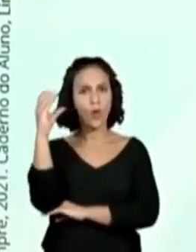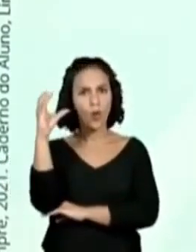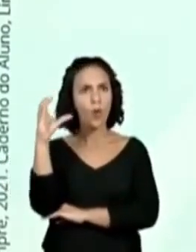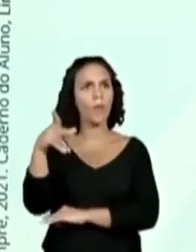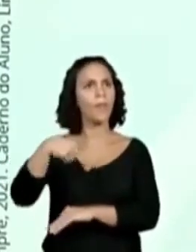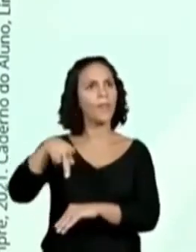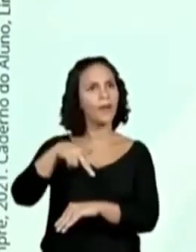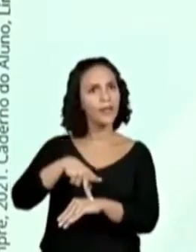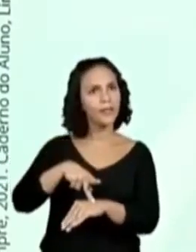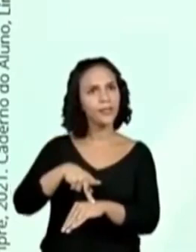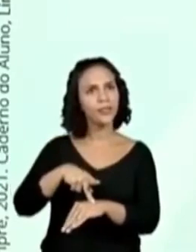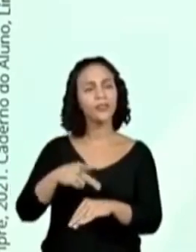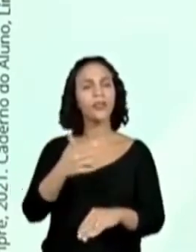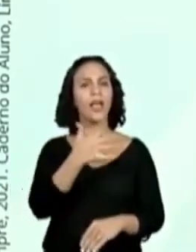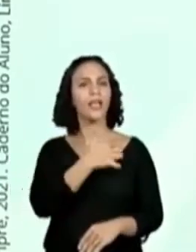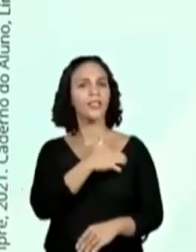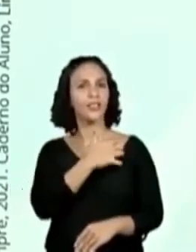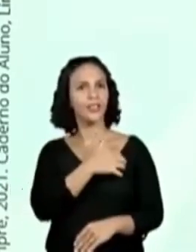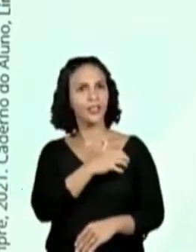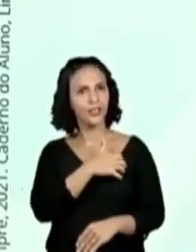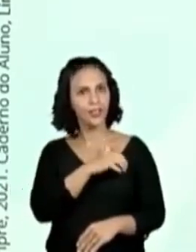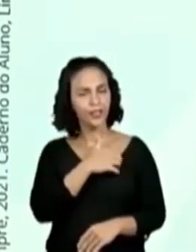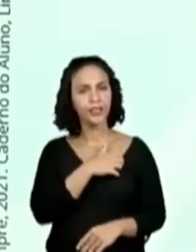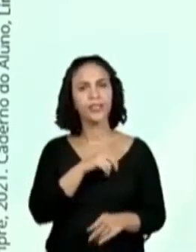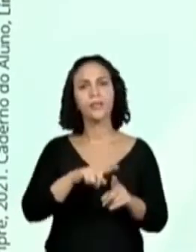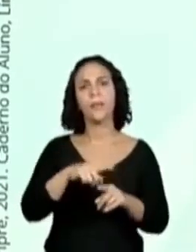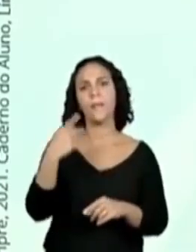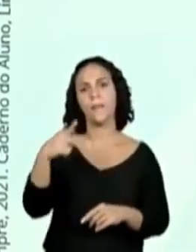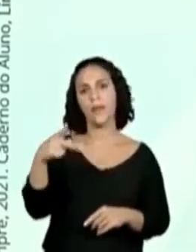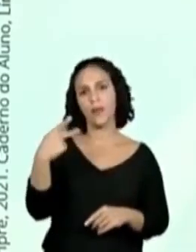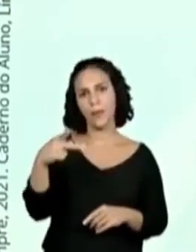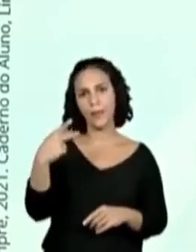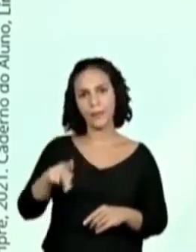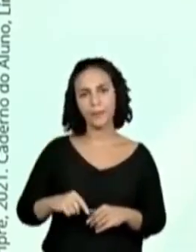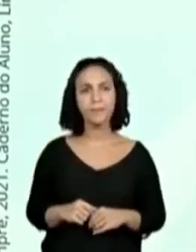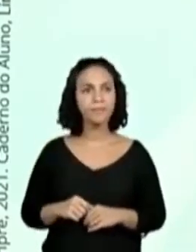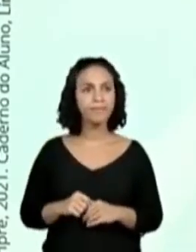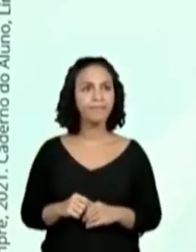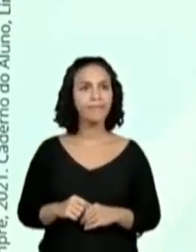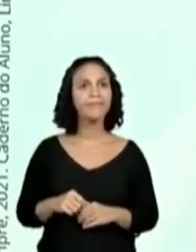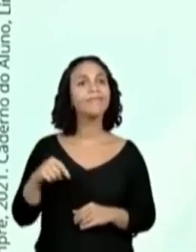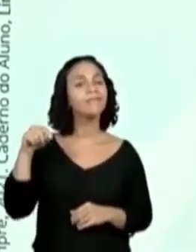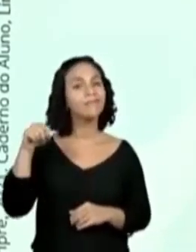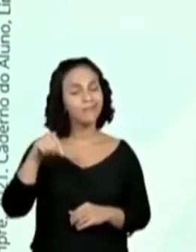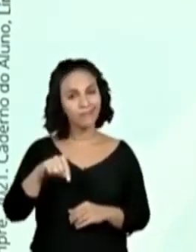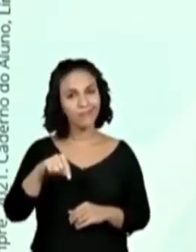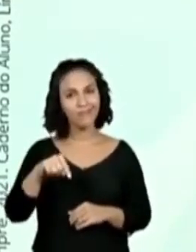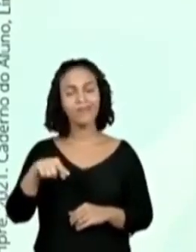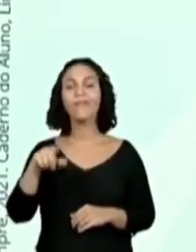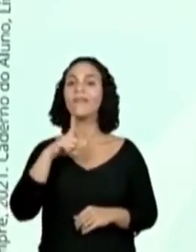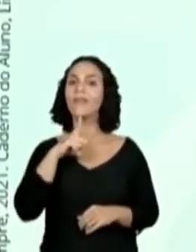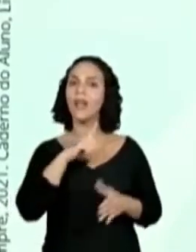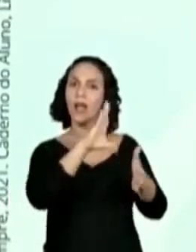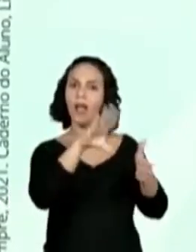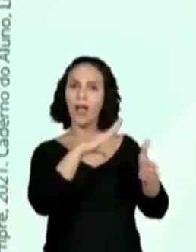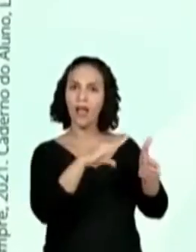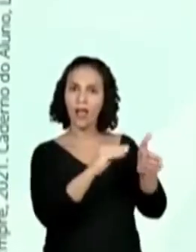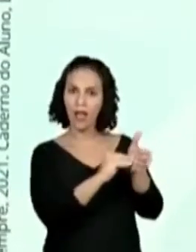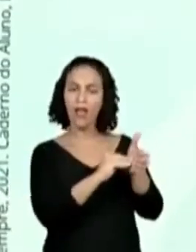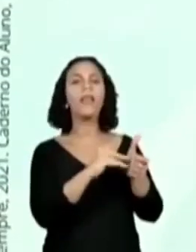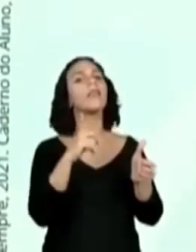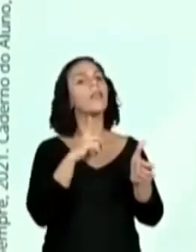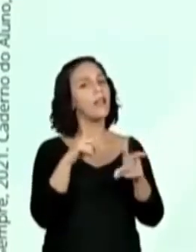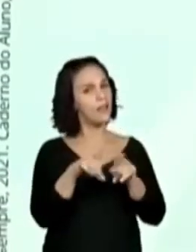da Colômbia até o norte da Argentina e do Paraguai. Gente, a nossa floresta amazônica tem bastante, tá?